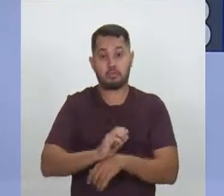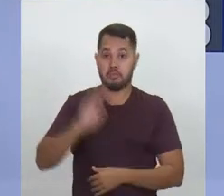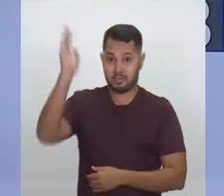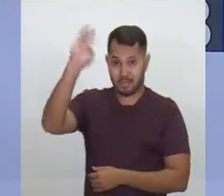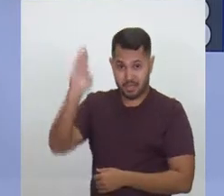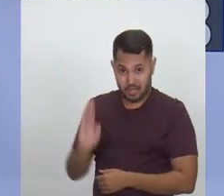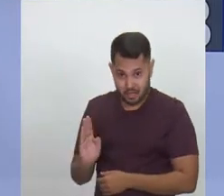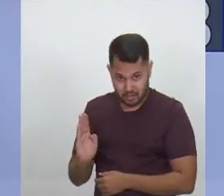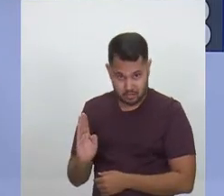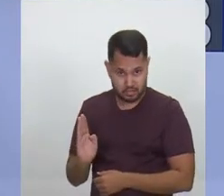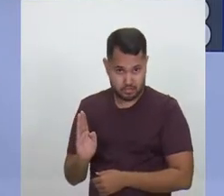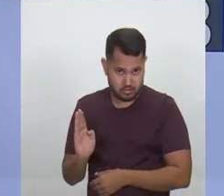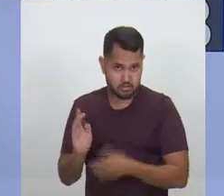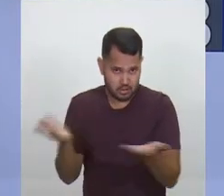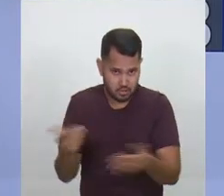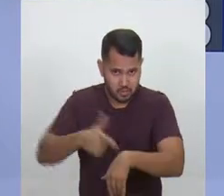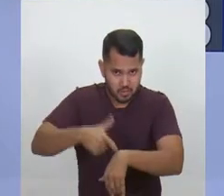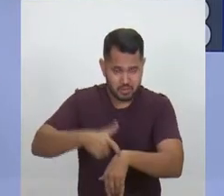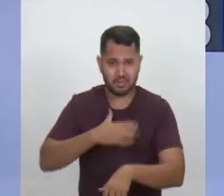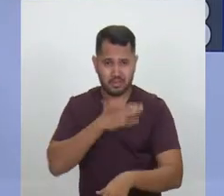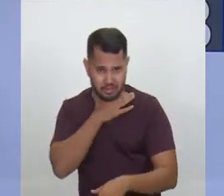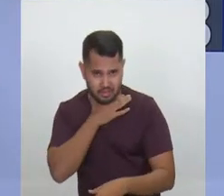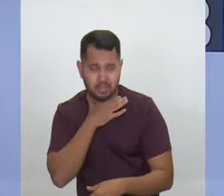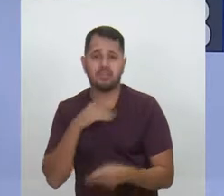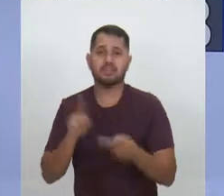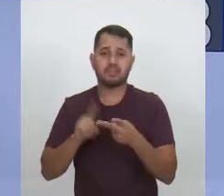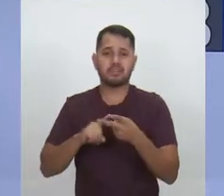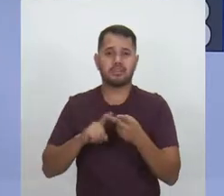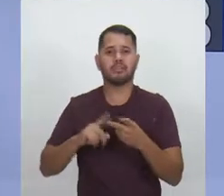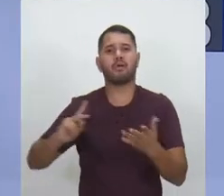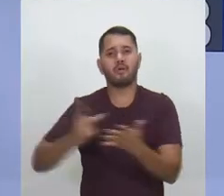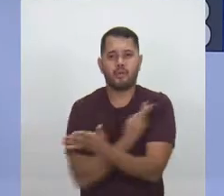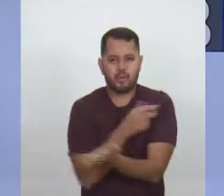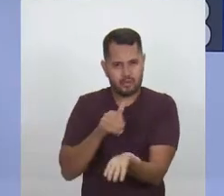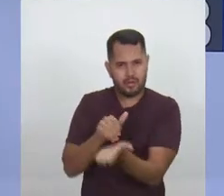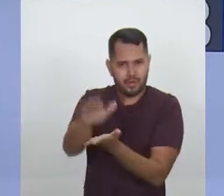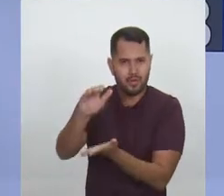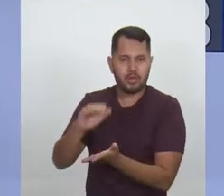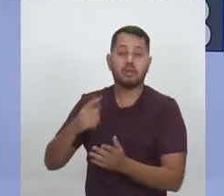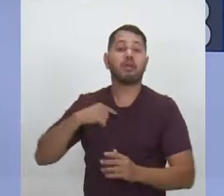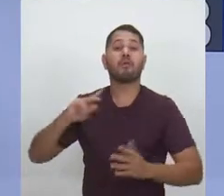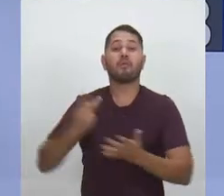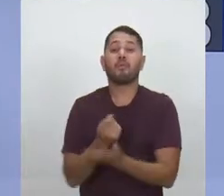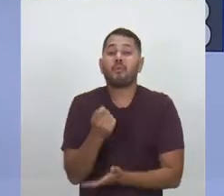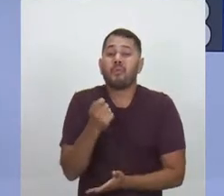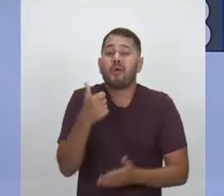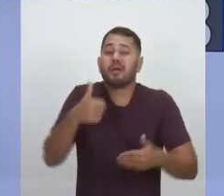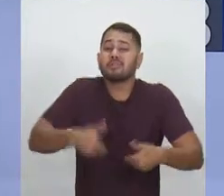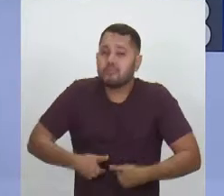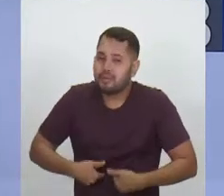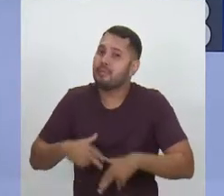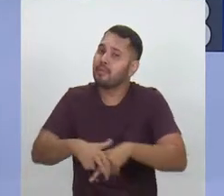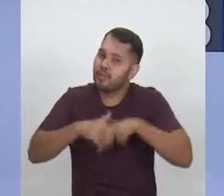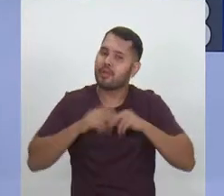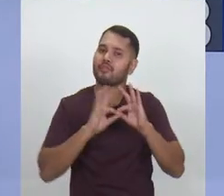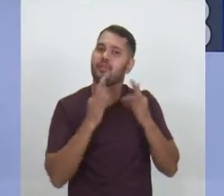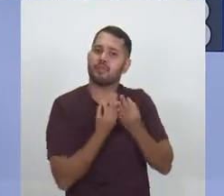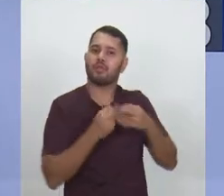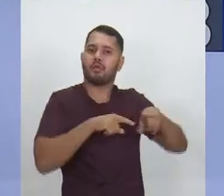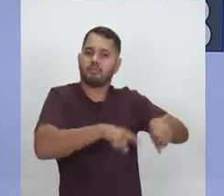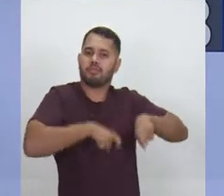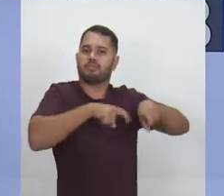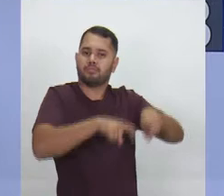nesse momento de crise e no pré-golpe, só não passou fome graças à agricultura familiar que foi